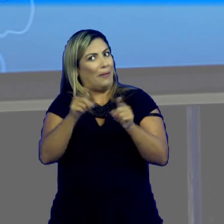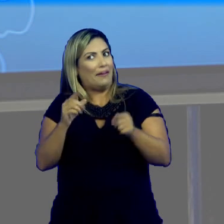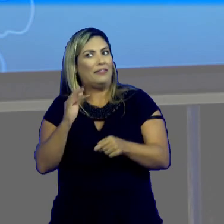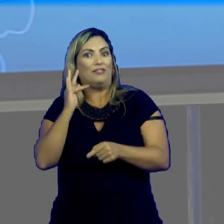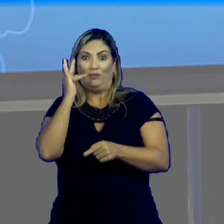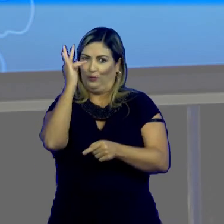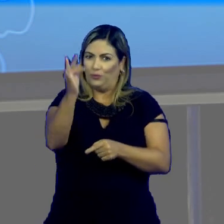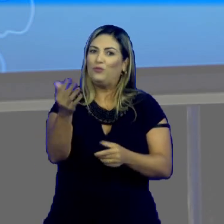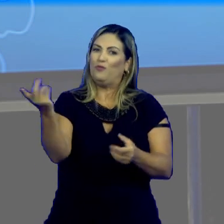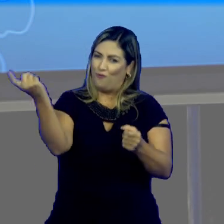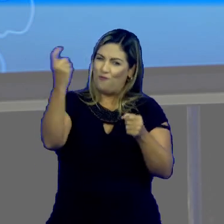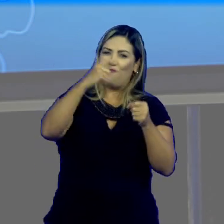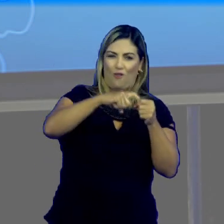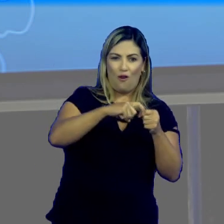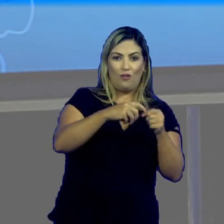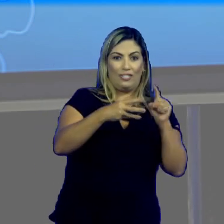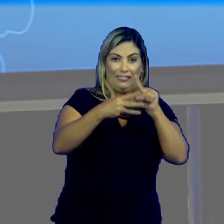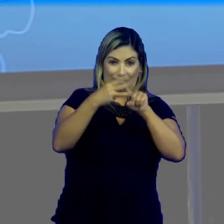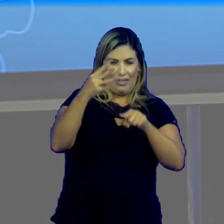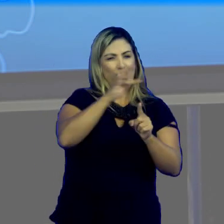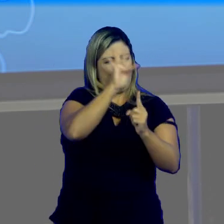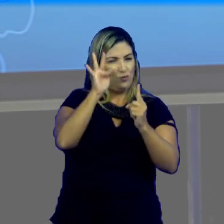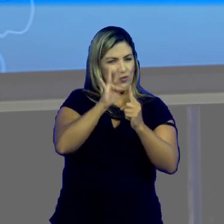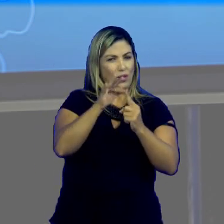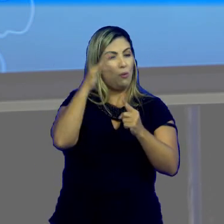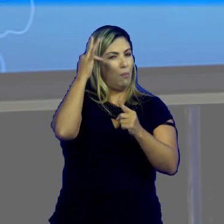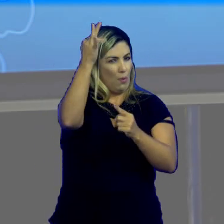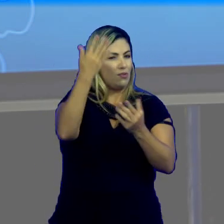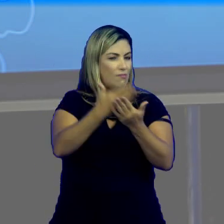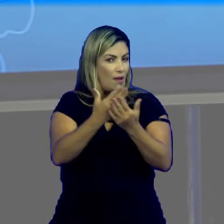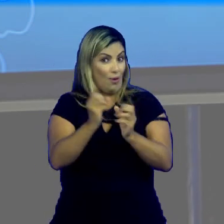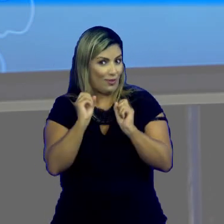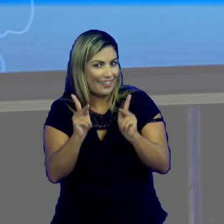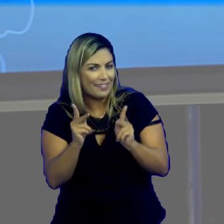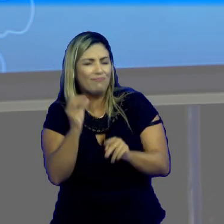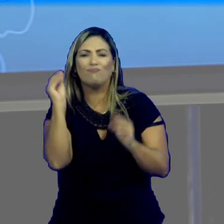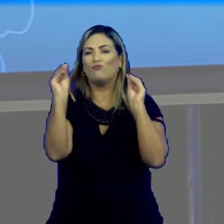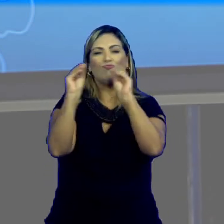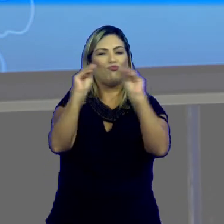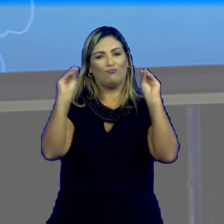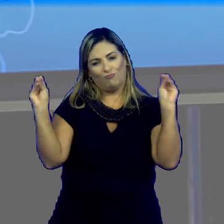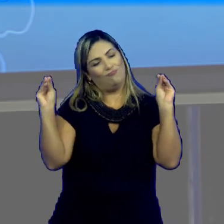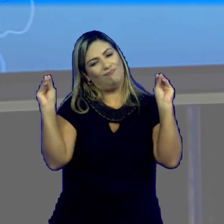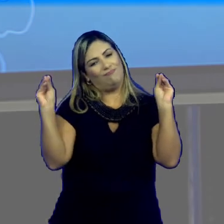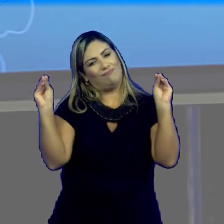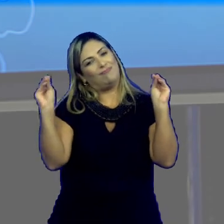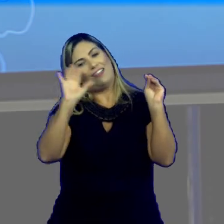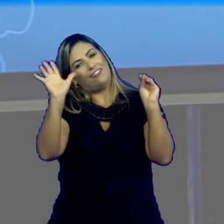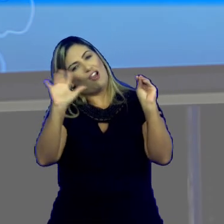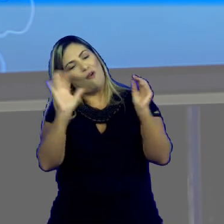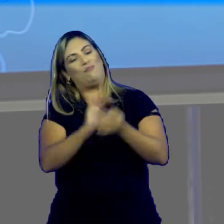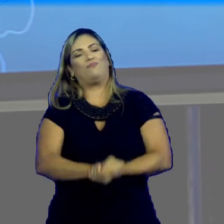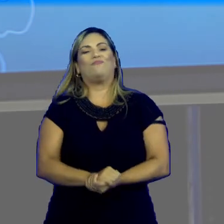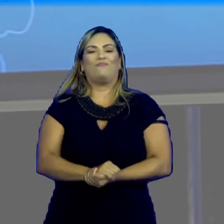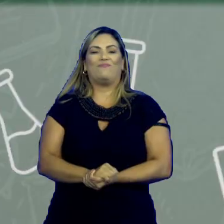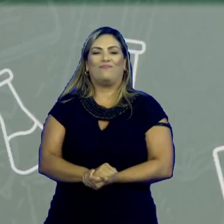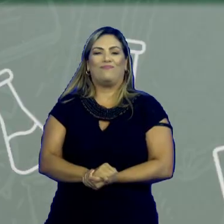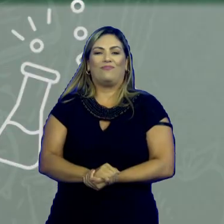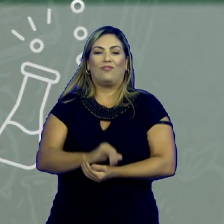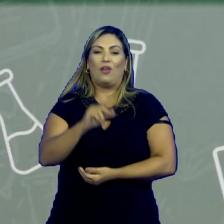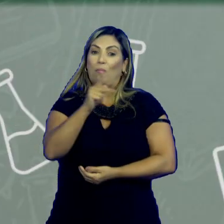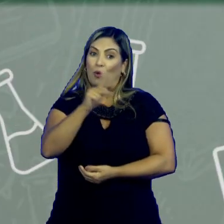mas eu volto já já com as outras três funções da linguagem. Ok? Um beijão e até mais.